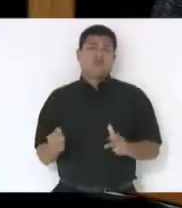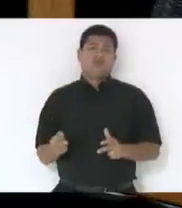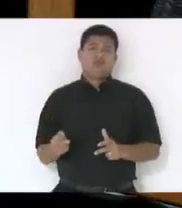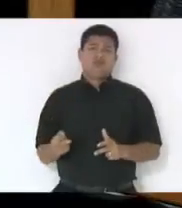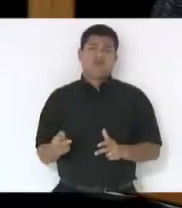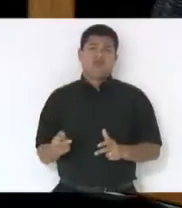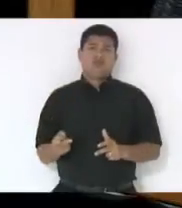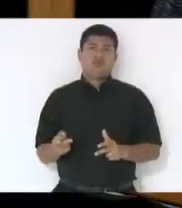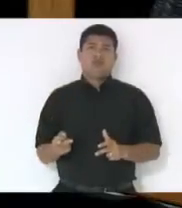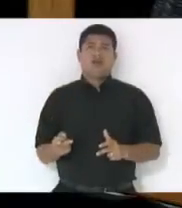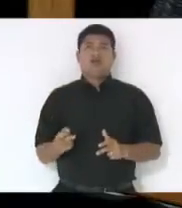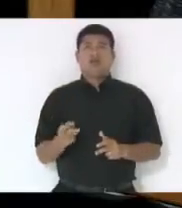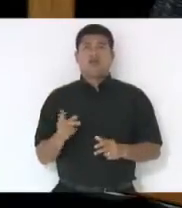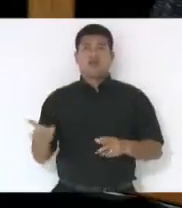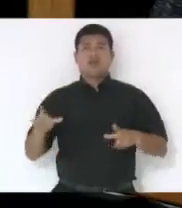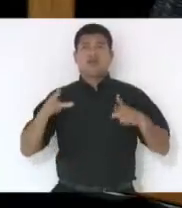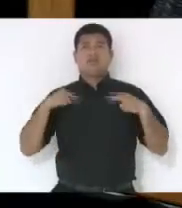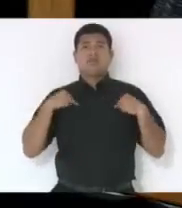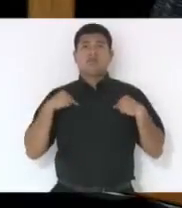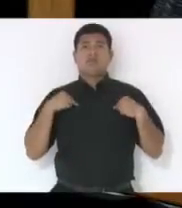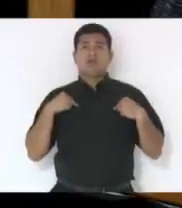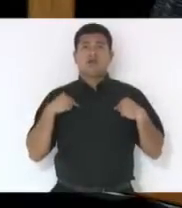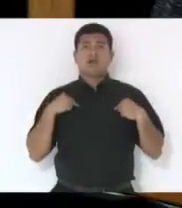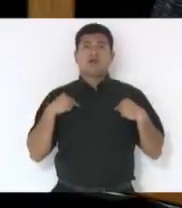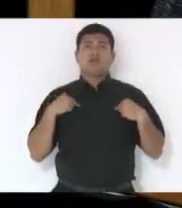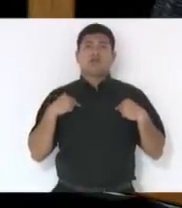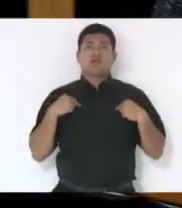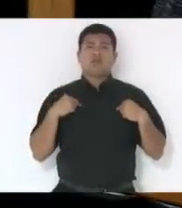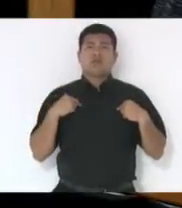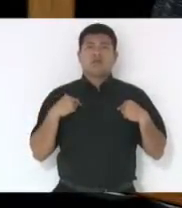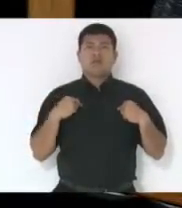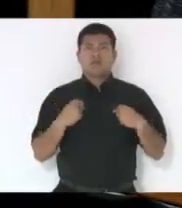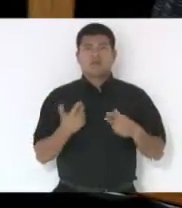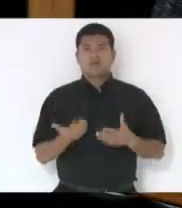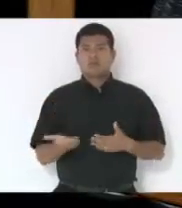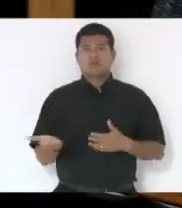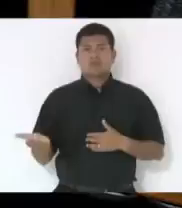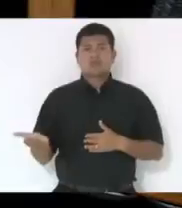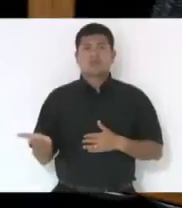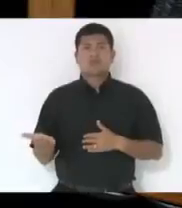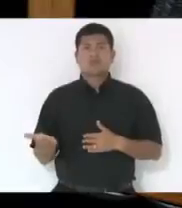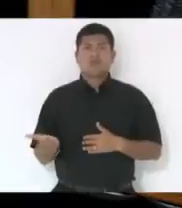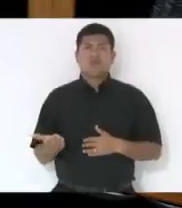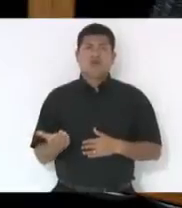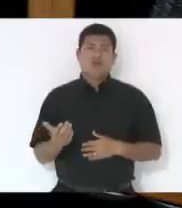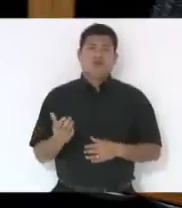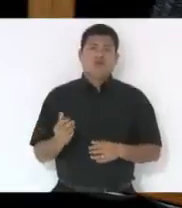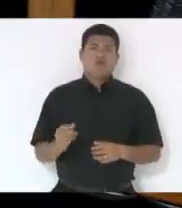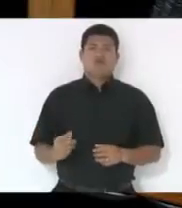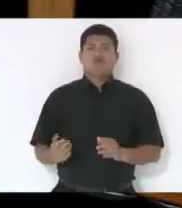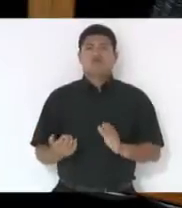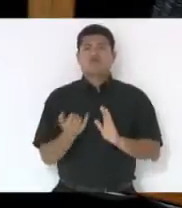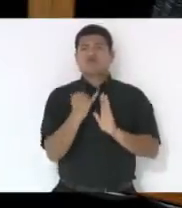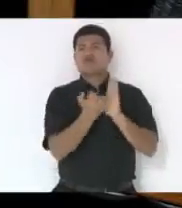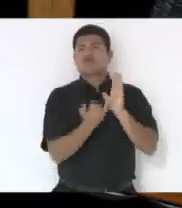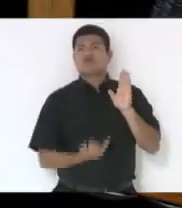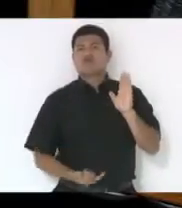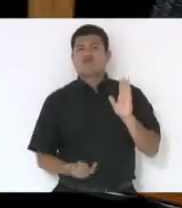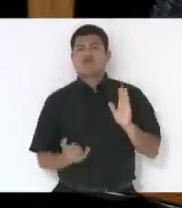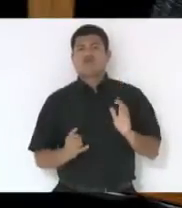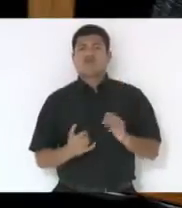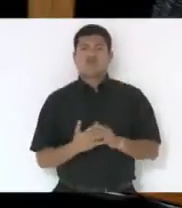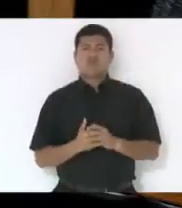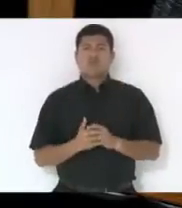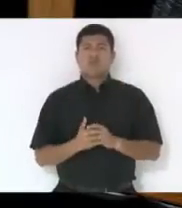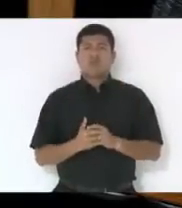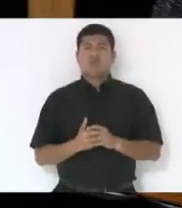ela tem um mérito, o mérito é perdoar a dívida, é diminuir juros, perdoar a dívida, arrecadar até o final do ano, para quê?